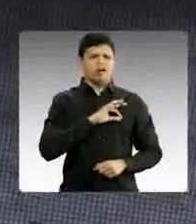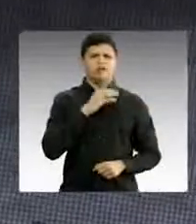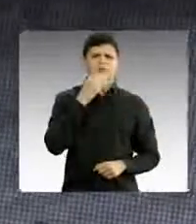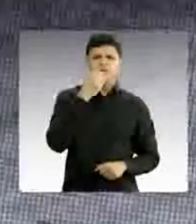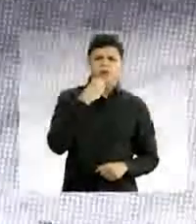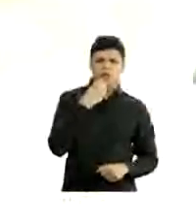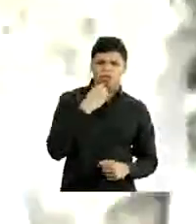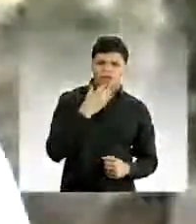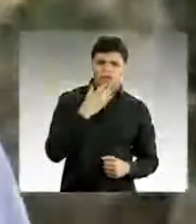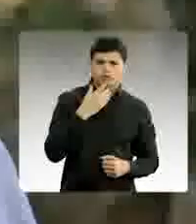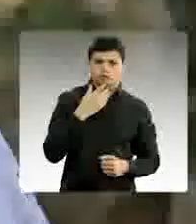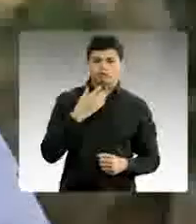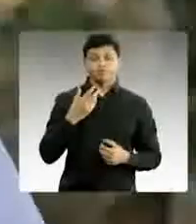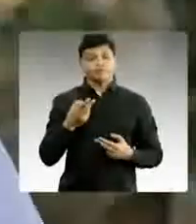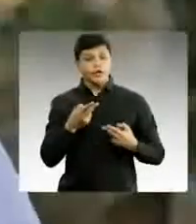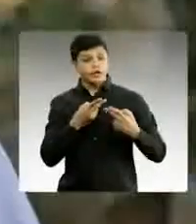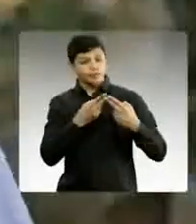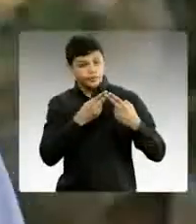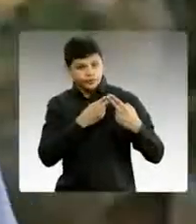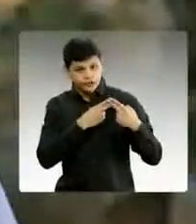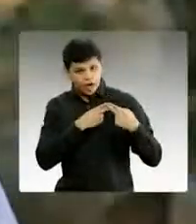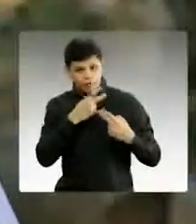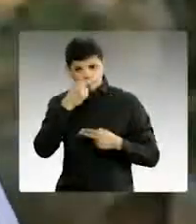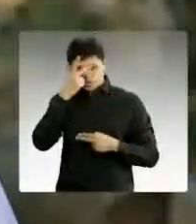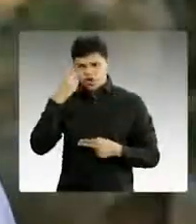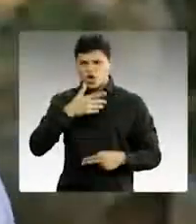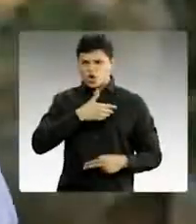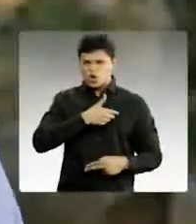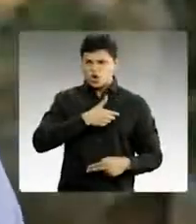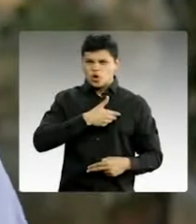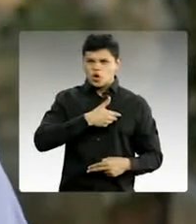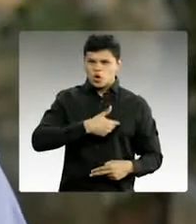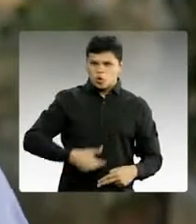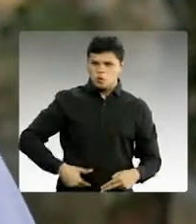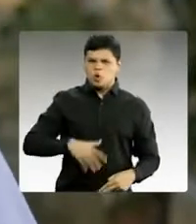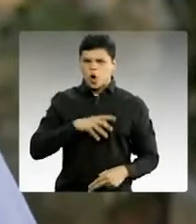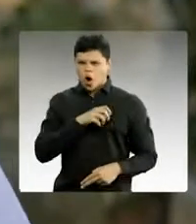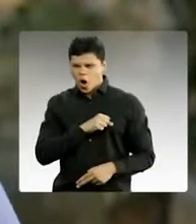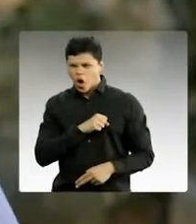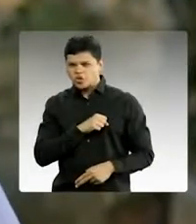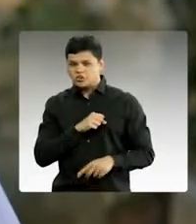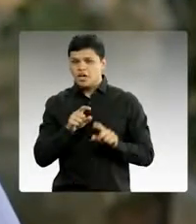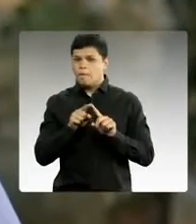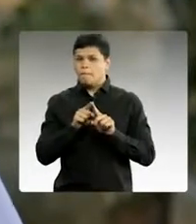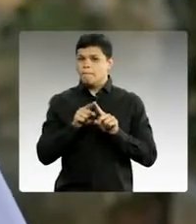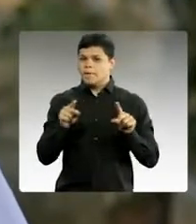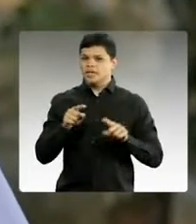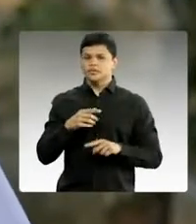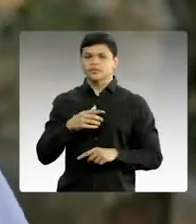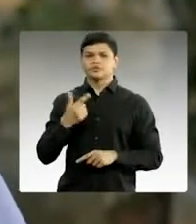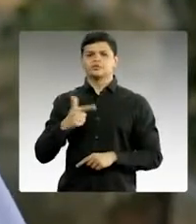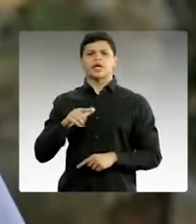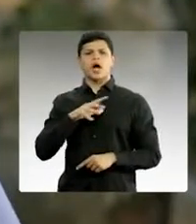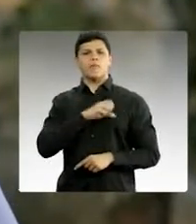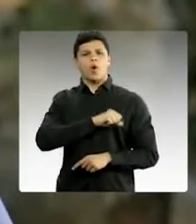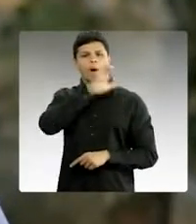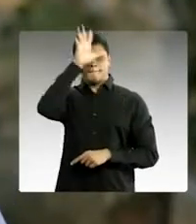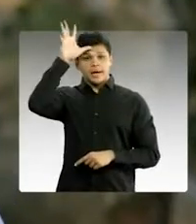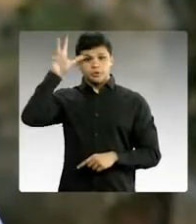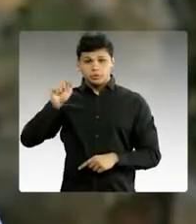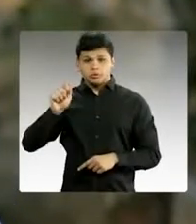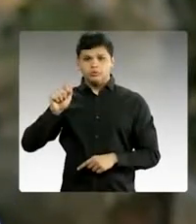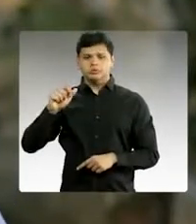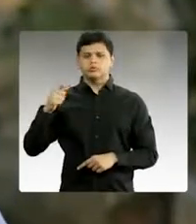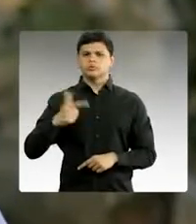desmotivados. Isso tudo é obra de quem gosta do poder. Mas, de quem não ama o